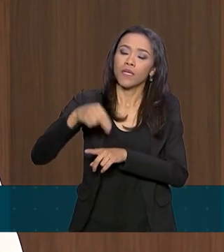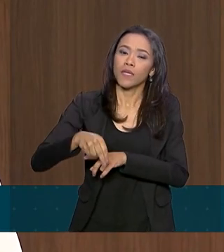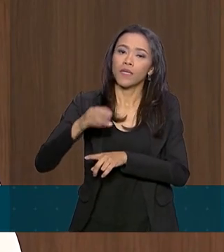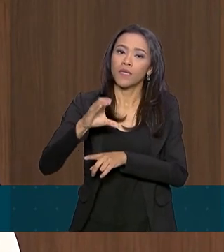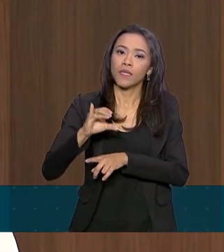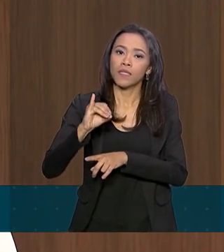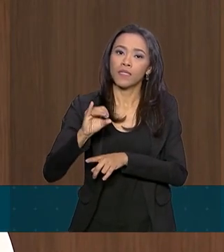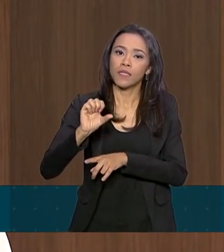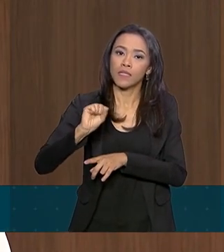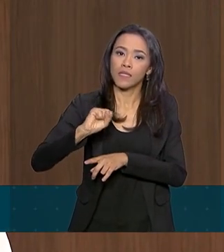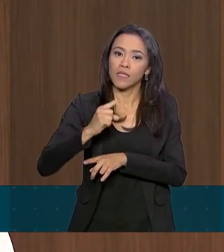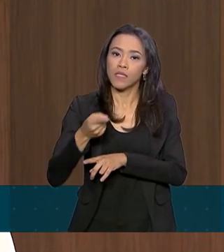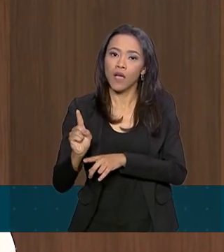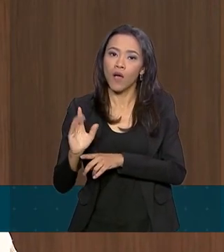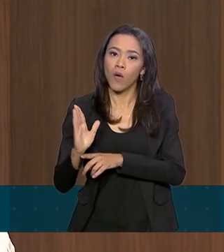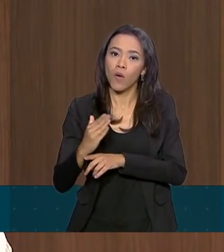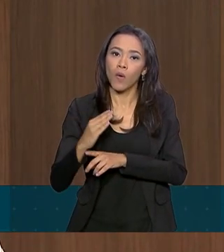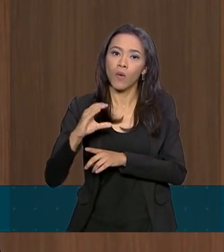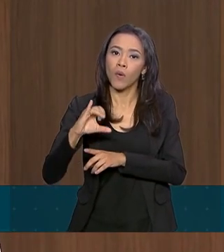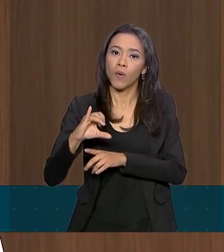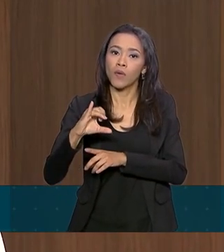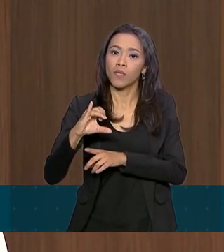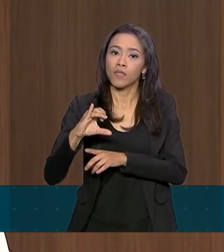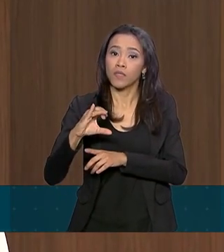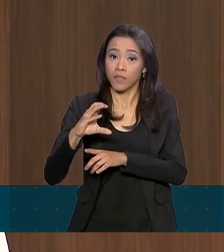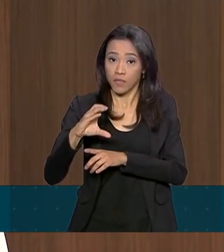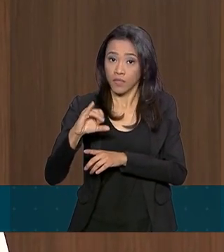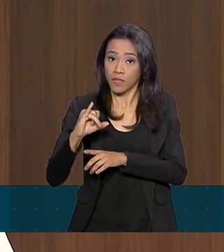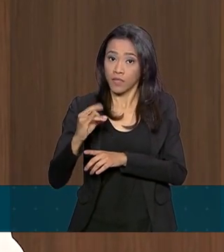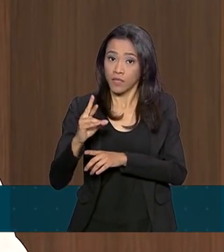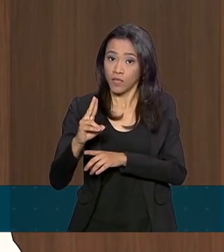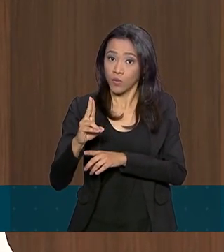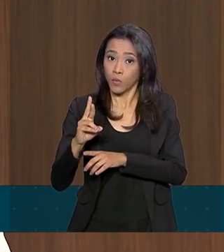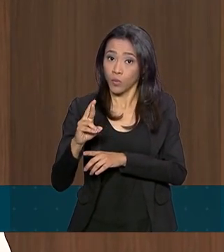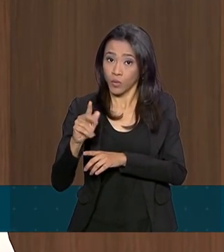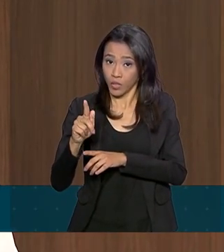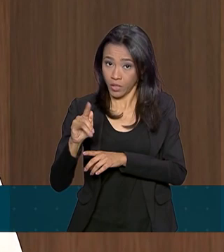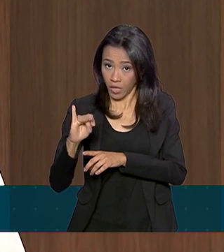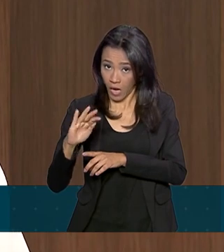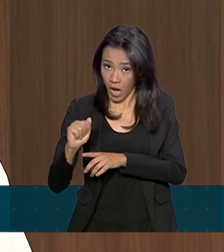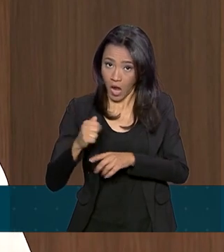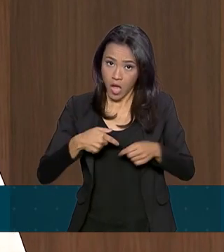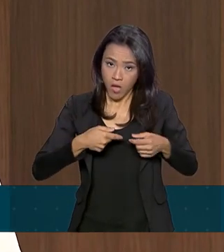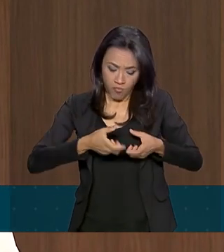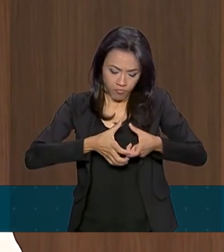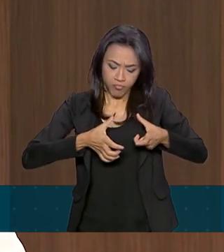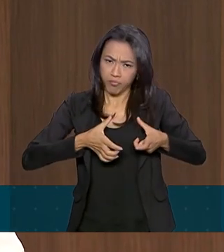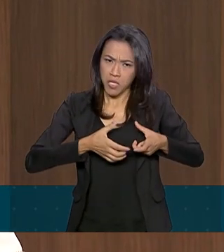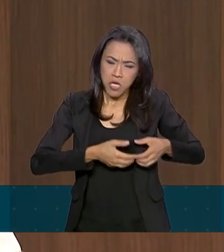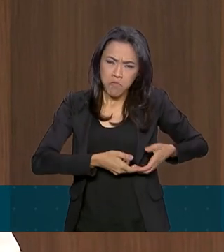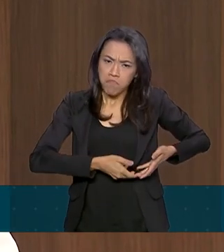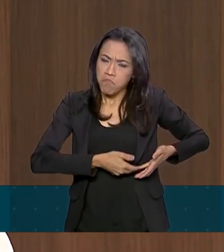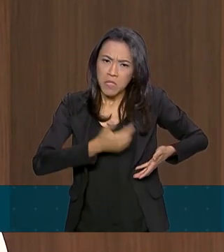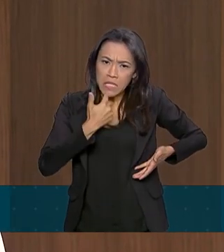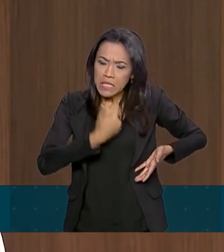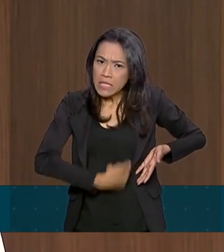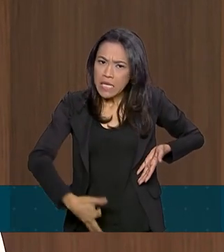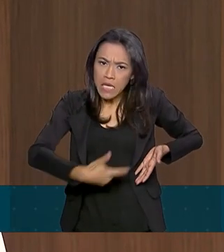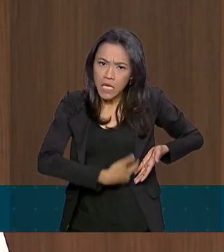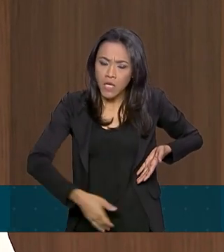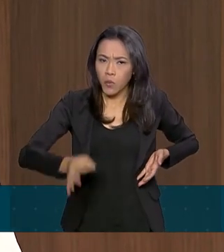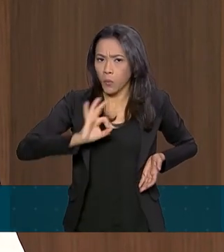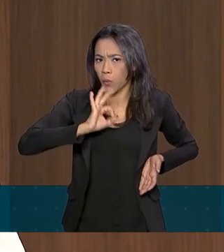aquilo que você abre para trabalhar. A incisão dele está bem, não está sangrando, não tem sinal de infecção. Nós trocamos o